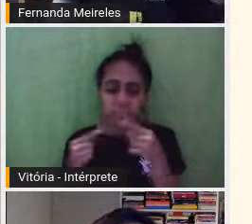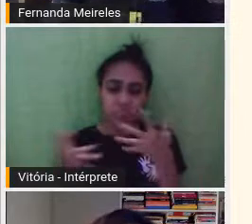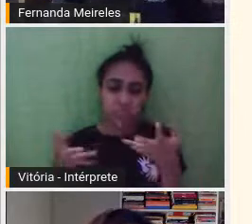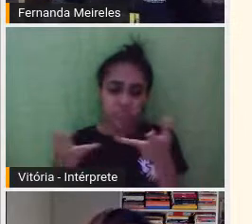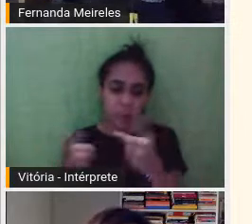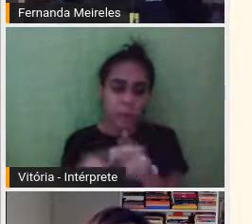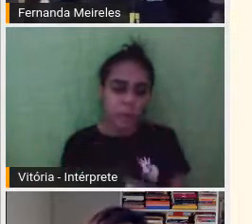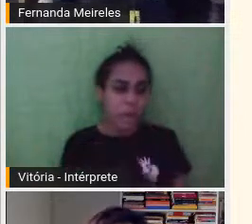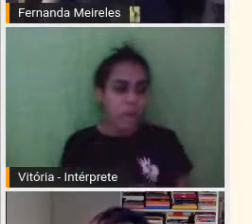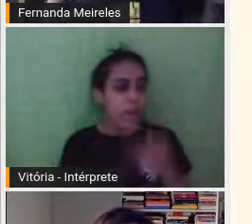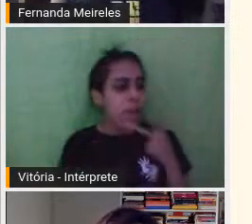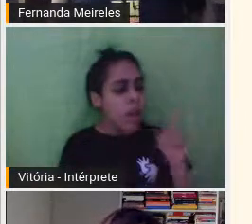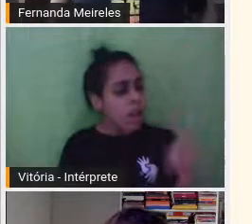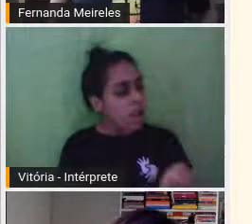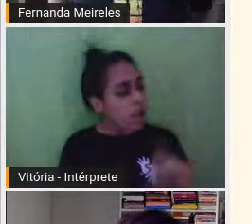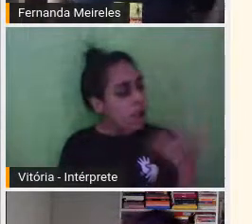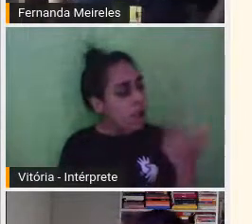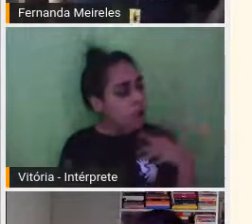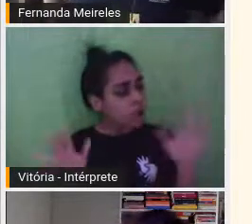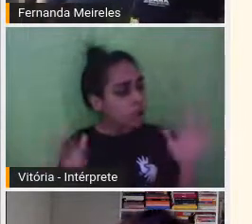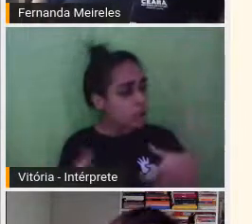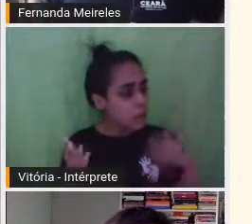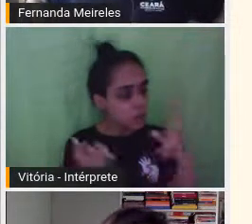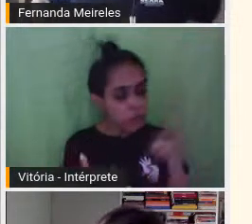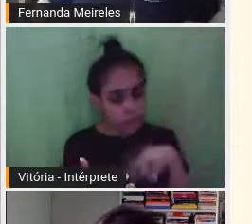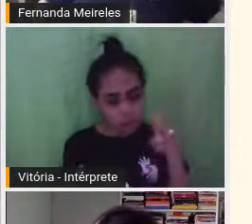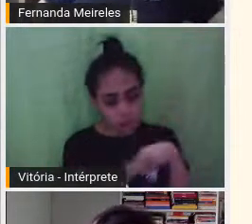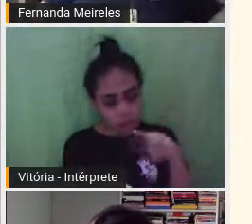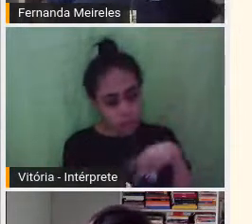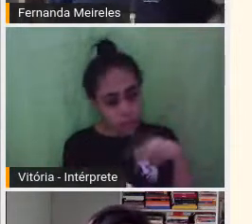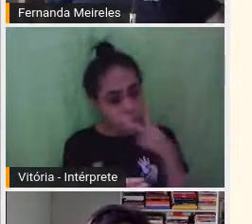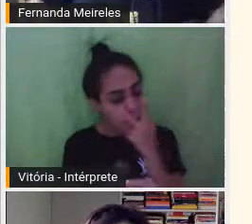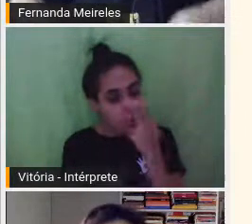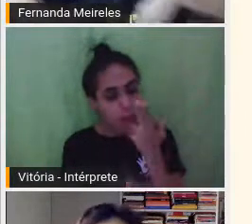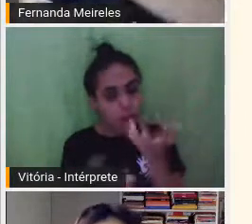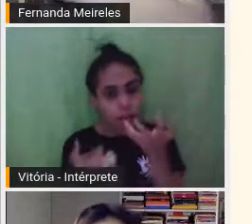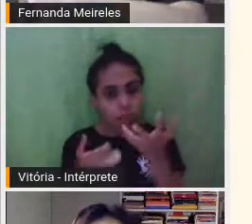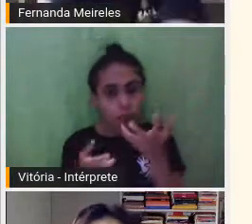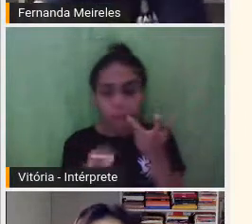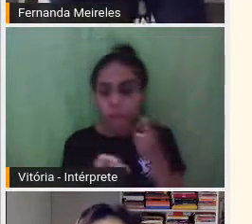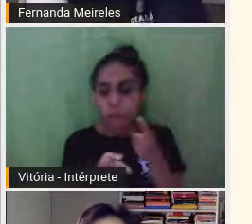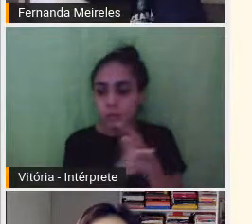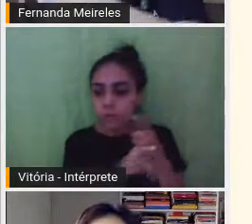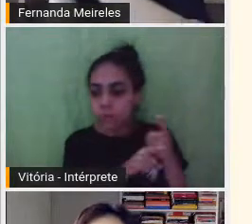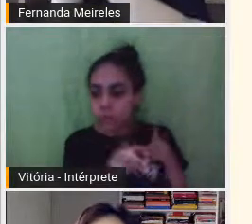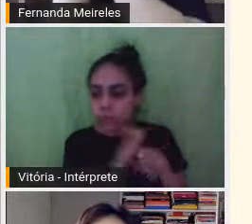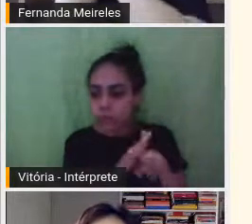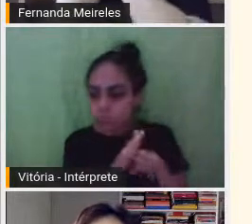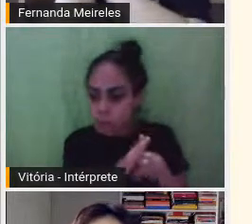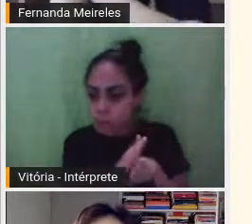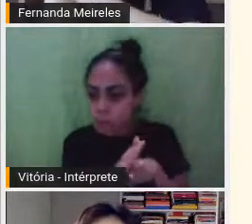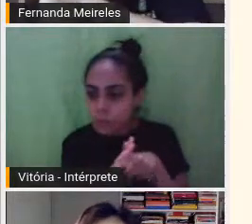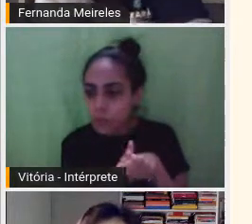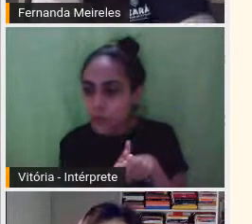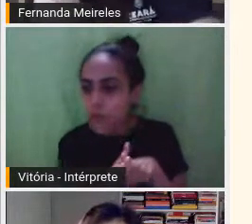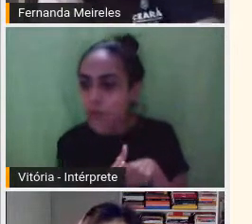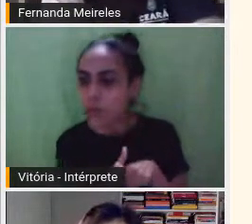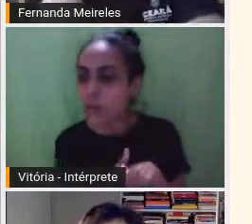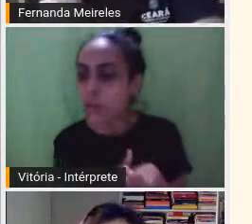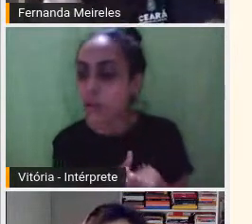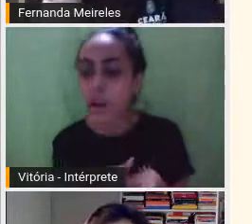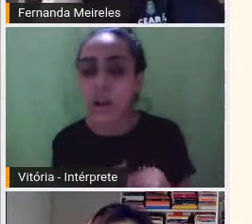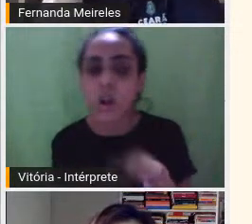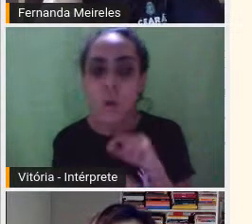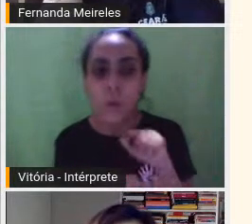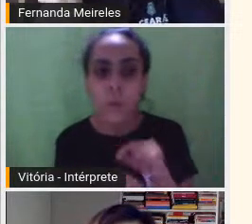tão maluco que a gente começa a ler os livros do Starnoni querendo fuçar, ver se tem alguma coisa em relação com